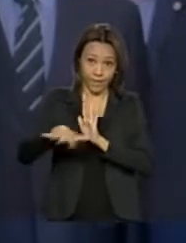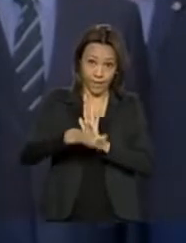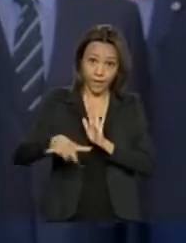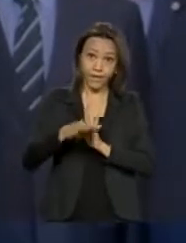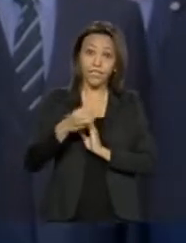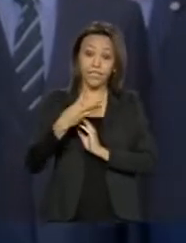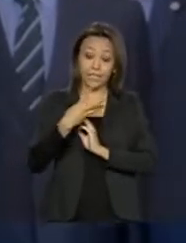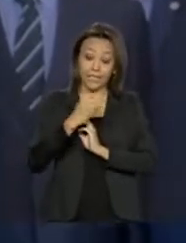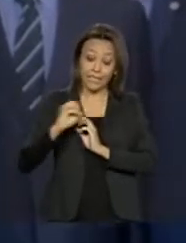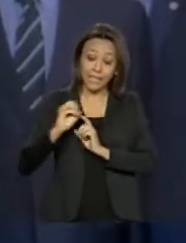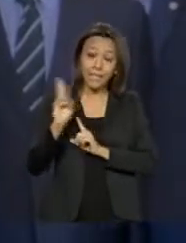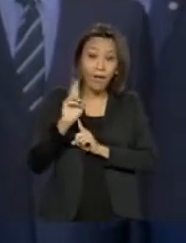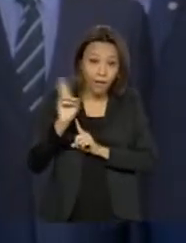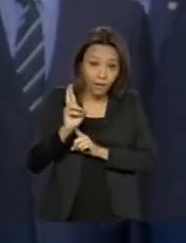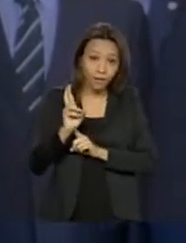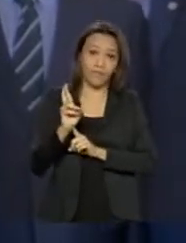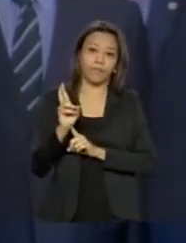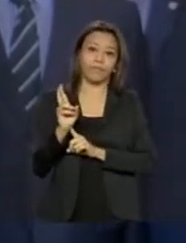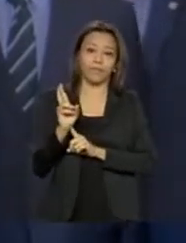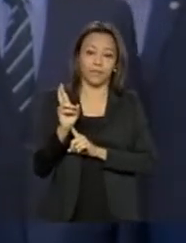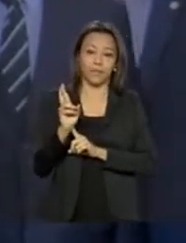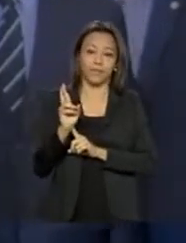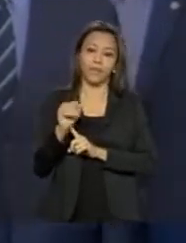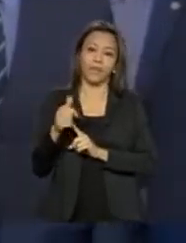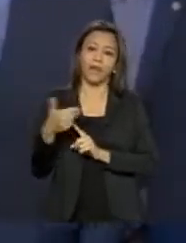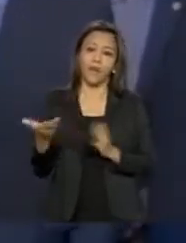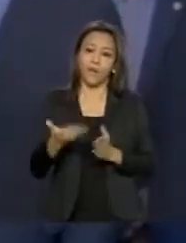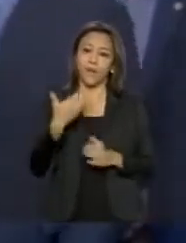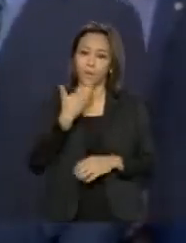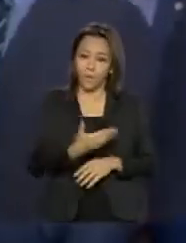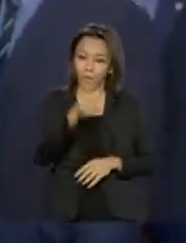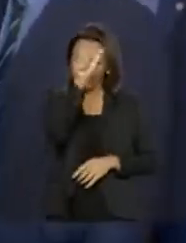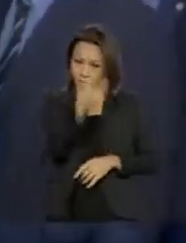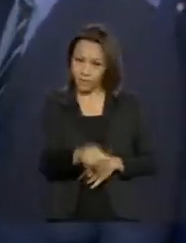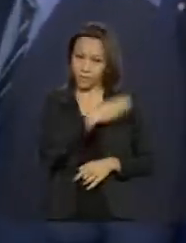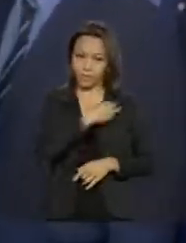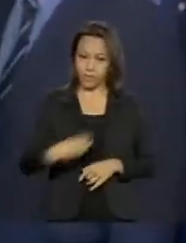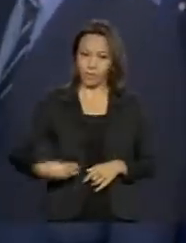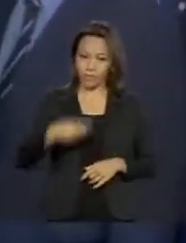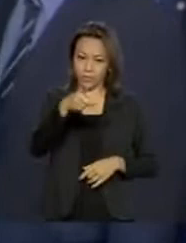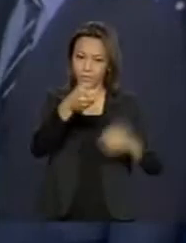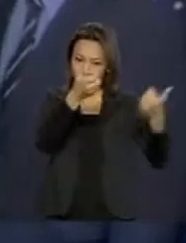tinha que falar isso, eu peço, falo então agora, Paulo Guedes, alguma coisa, Paulo Guedes?